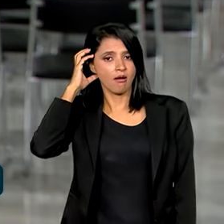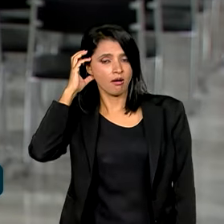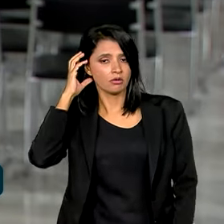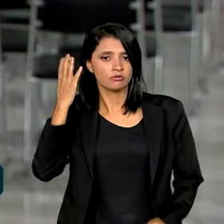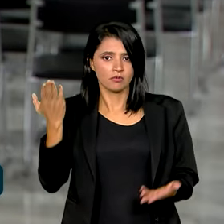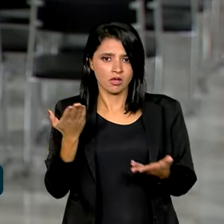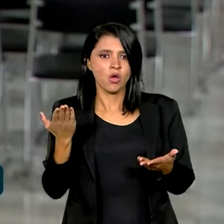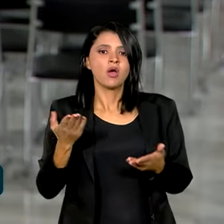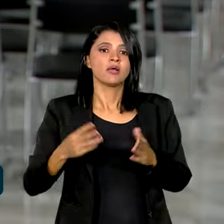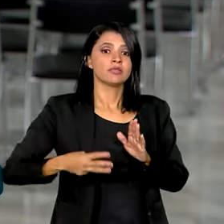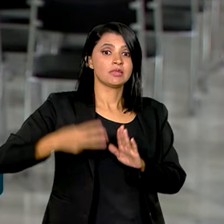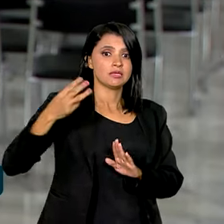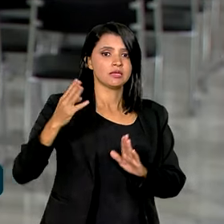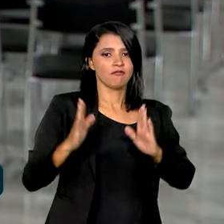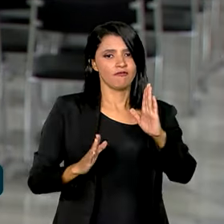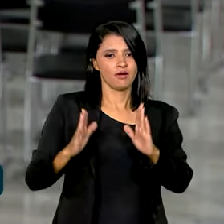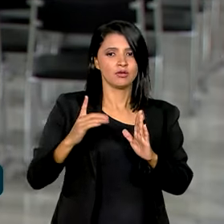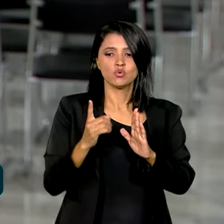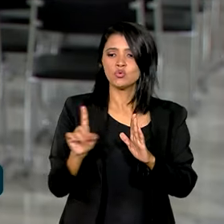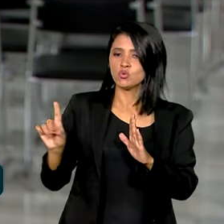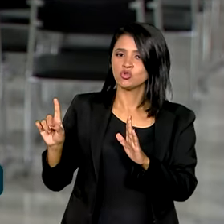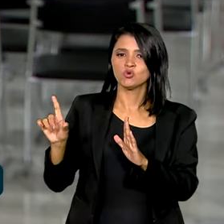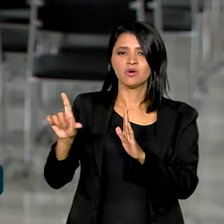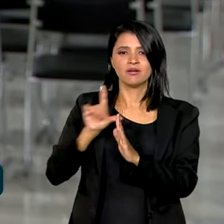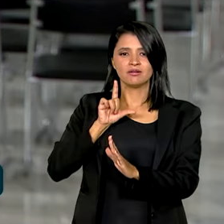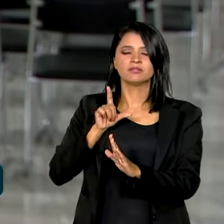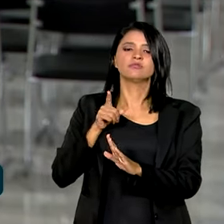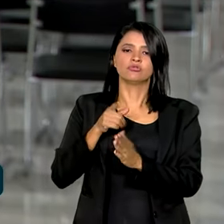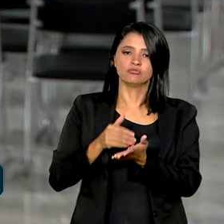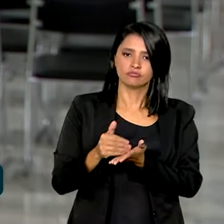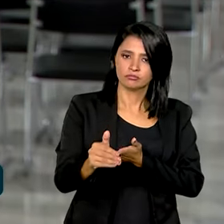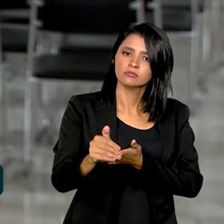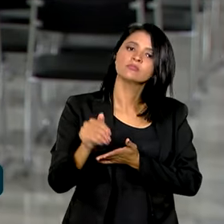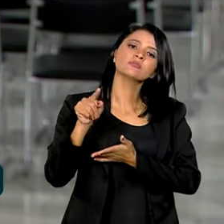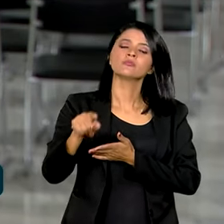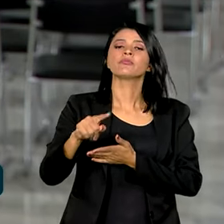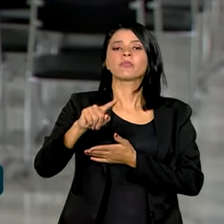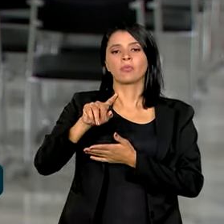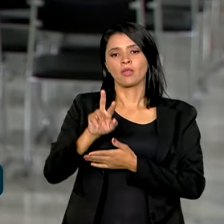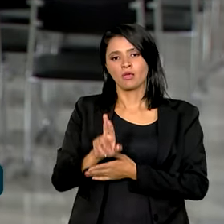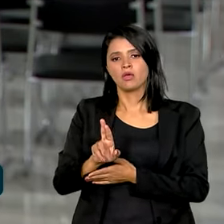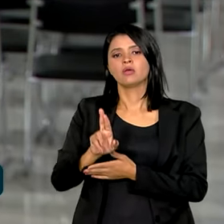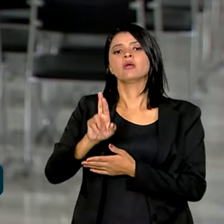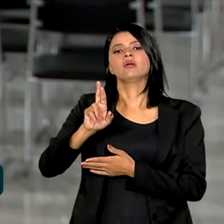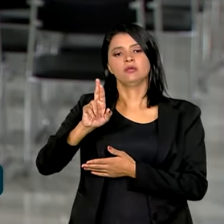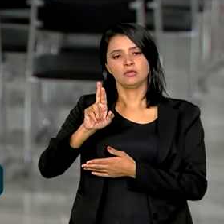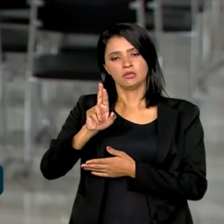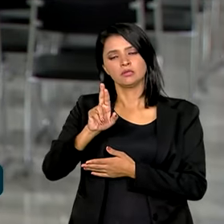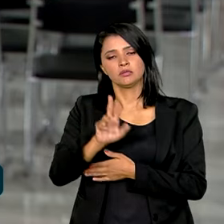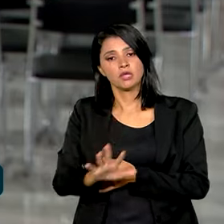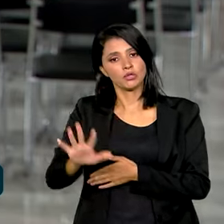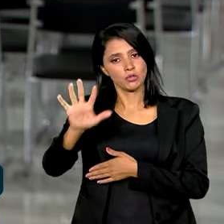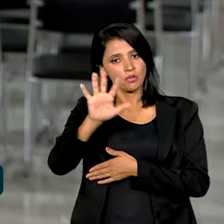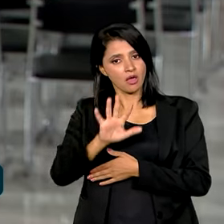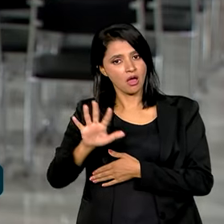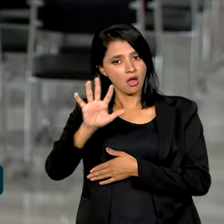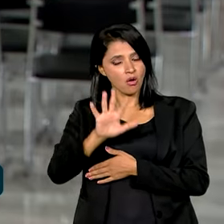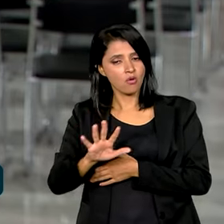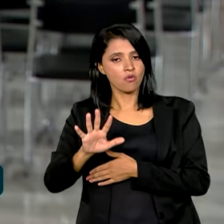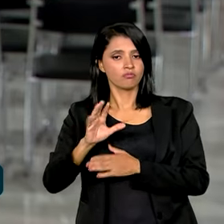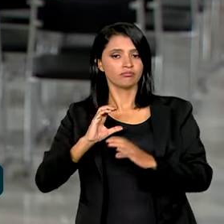terceira fase, a última antes da implementação, a Rede Nacional de Comunicação Pública passa a